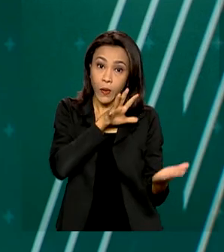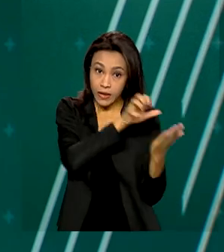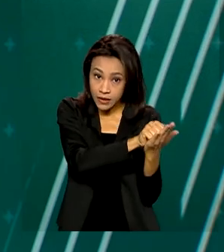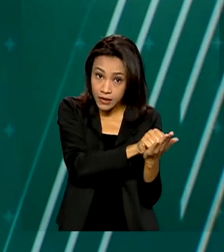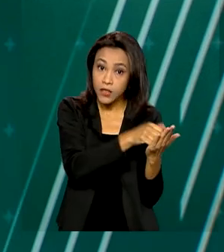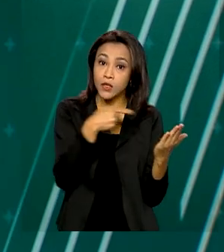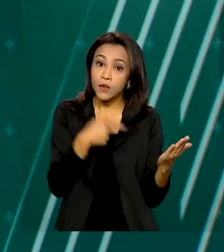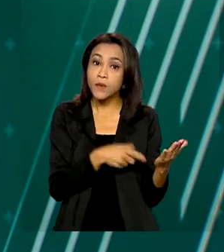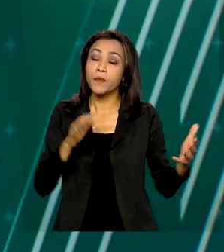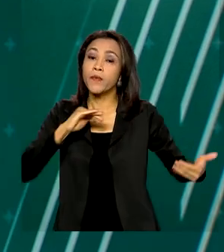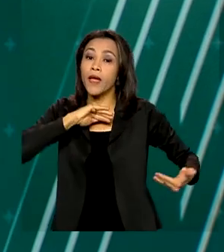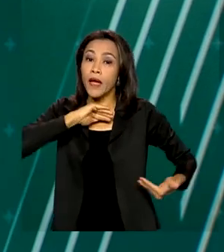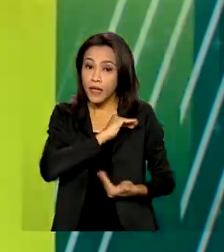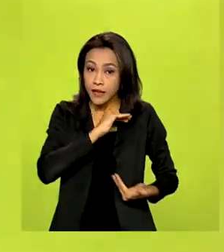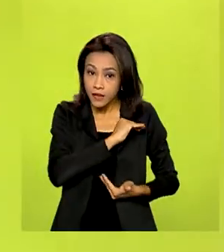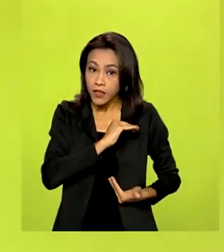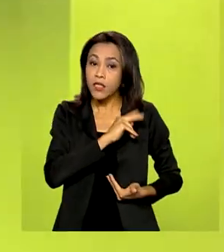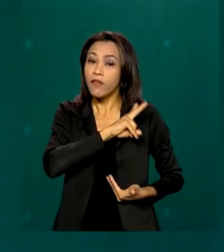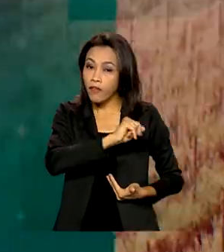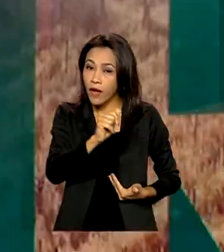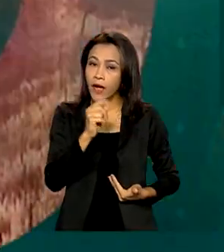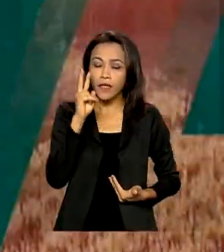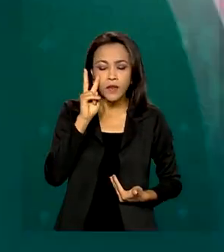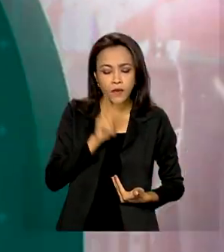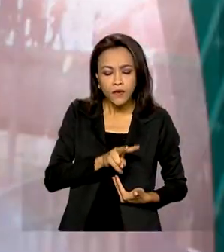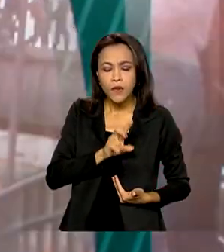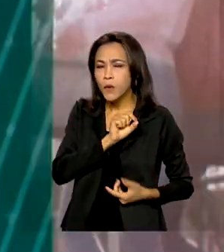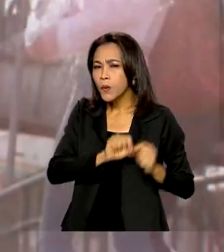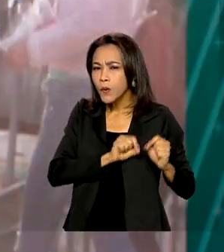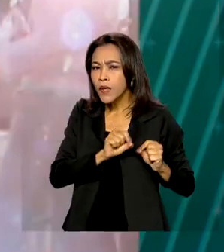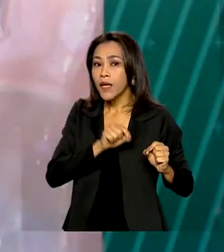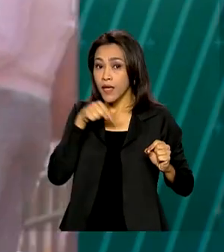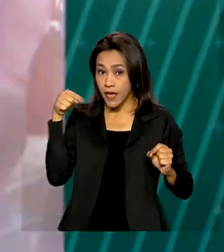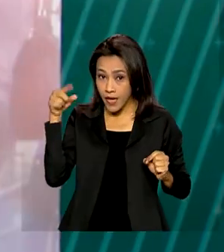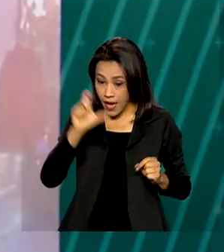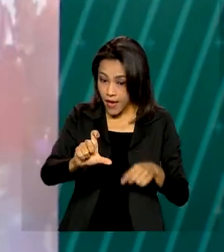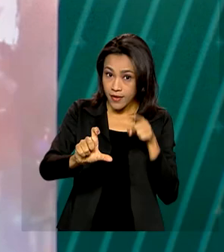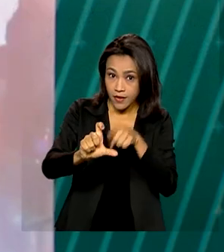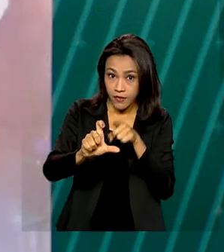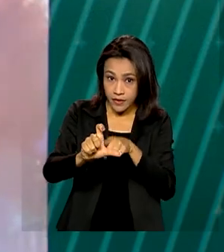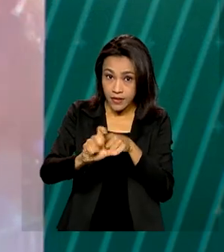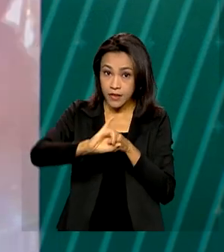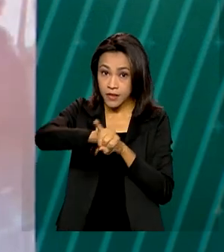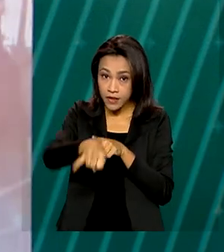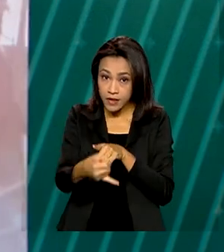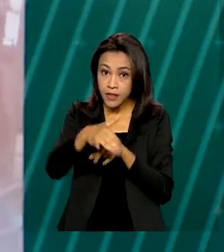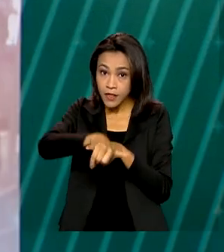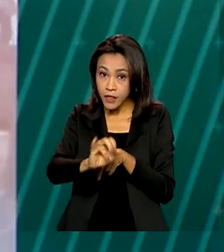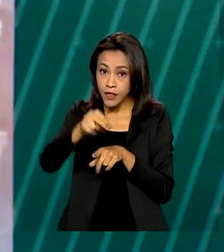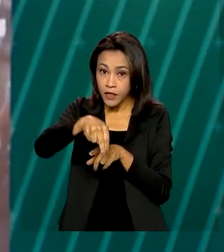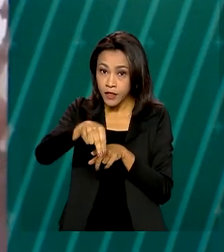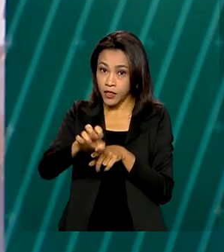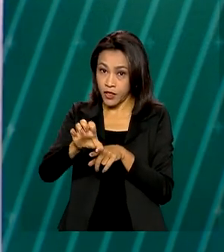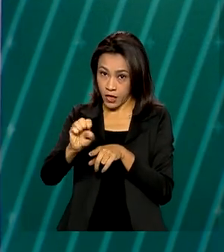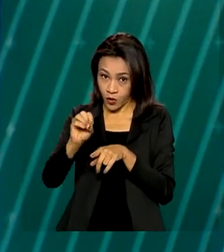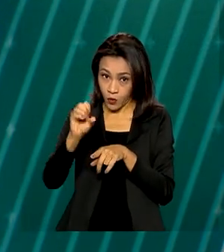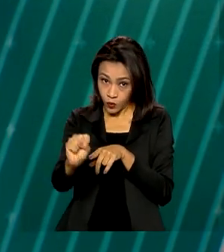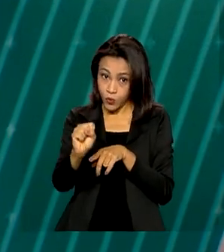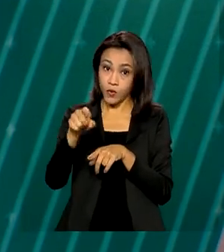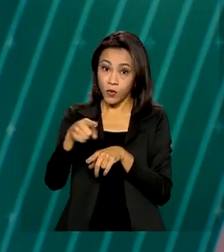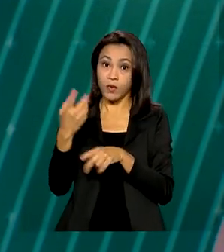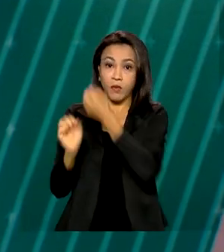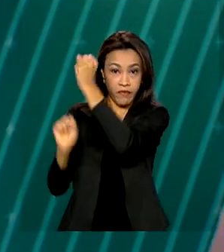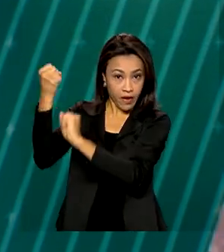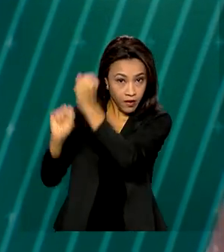Agência Nacional de Vigilância Sanitária vai considerar o fato de a vacina Genius, do fabricante Bavarian Nordic, ter